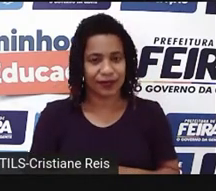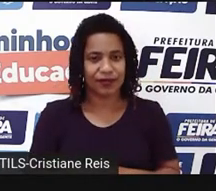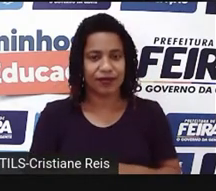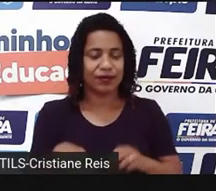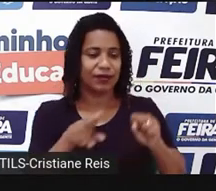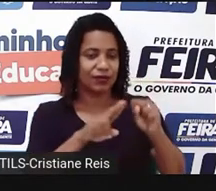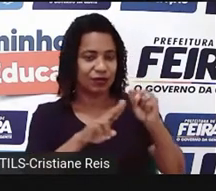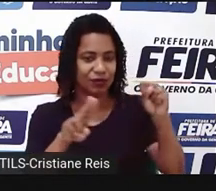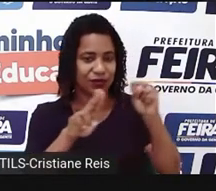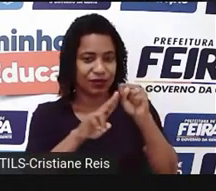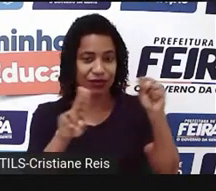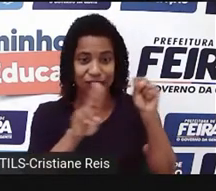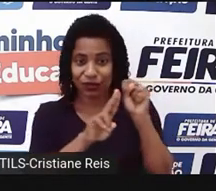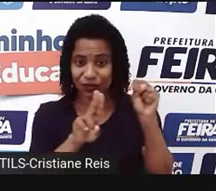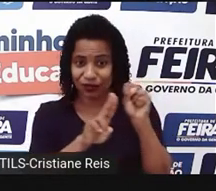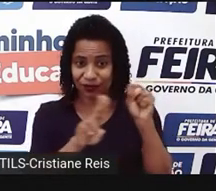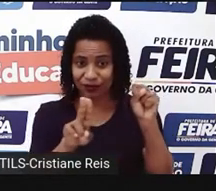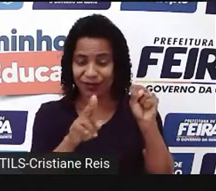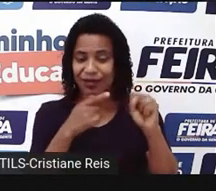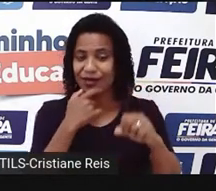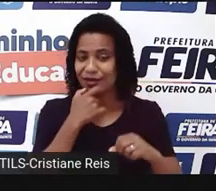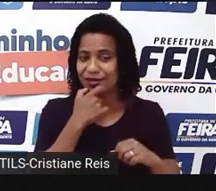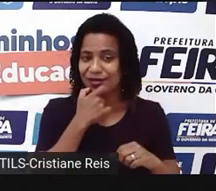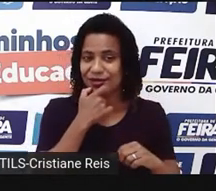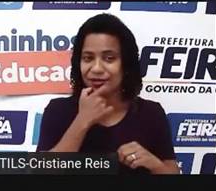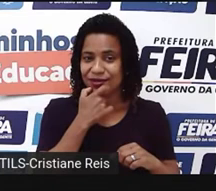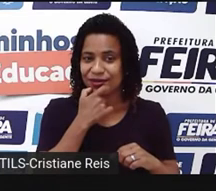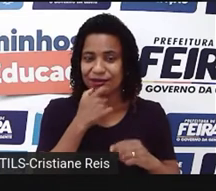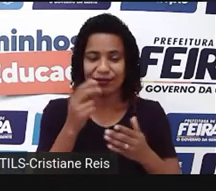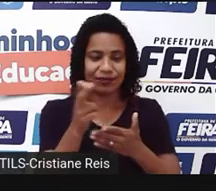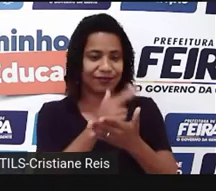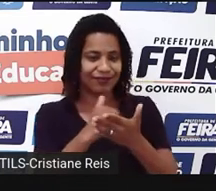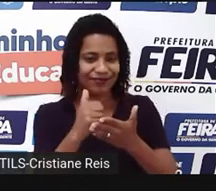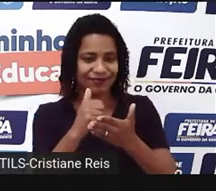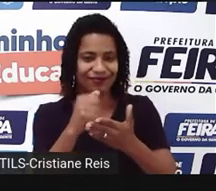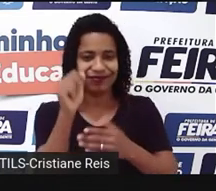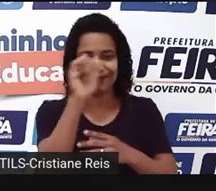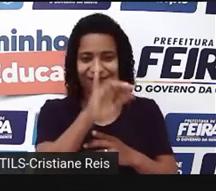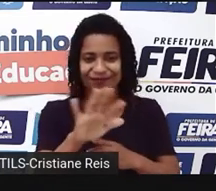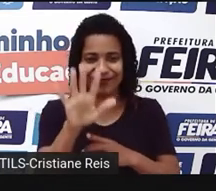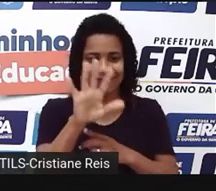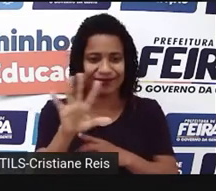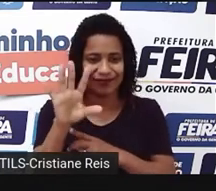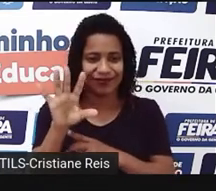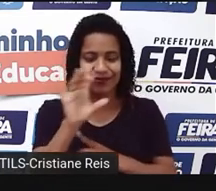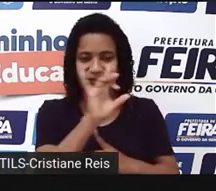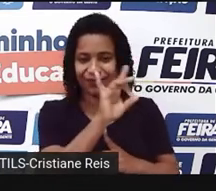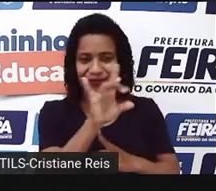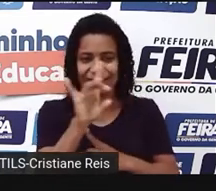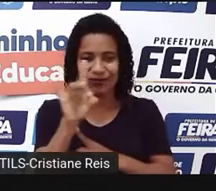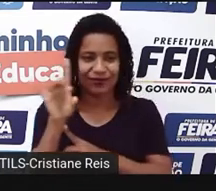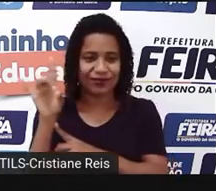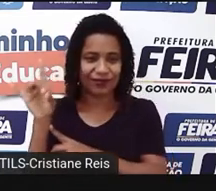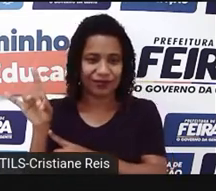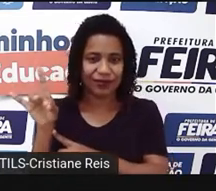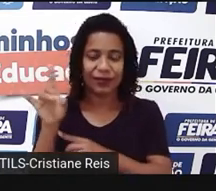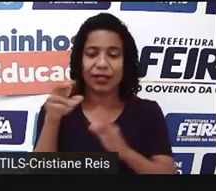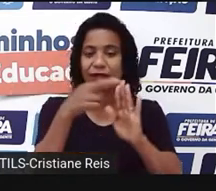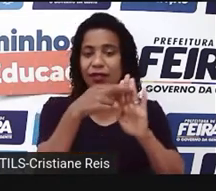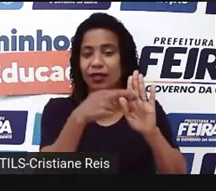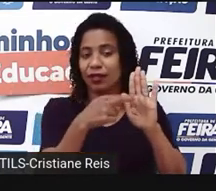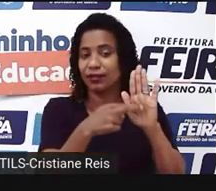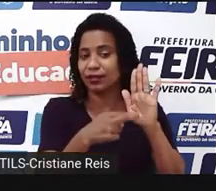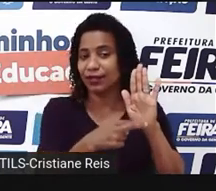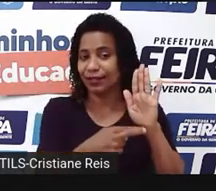substantivos em inglês, que estão representados por imagens. E aqui ao lado nós temos as regras que